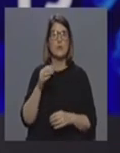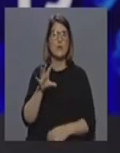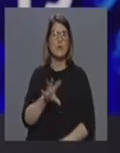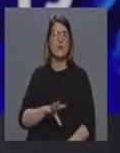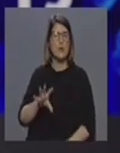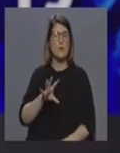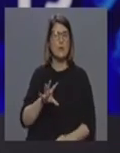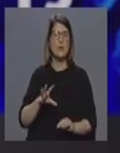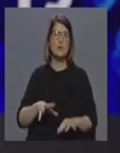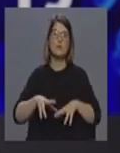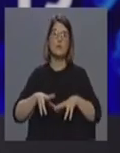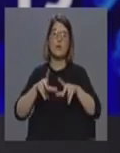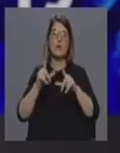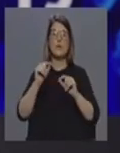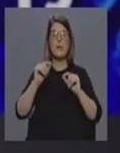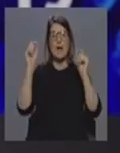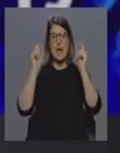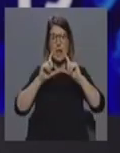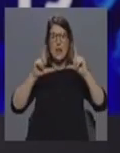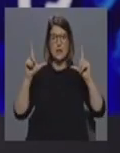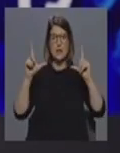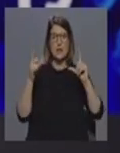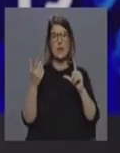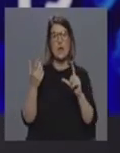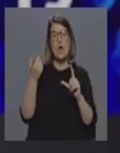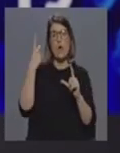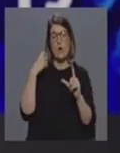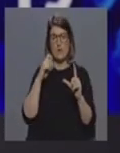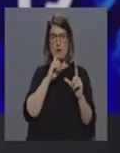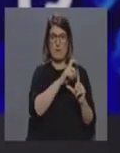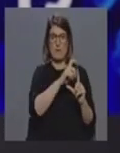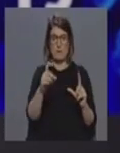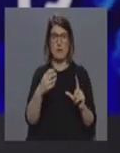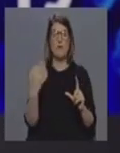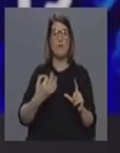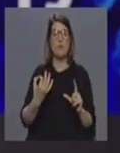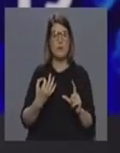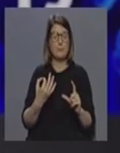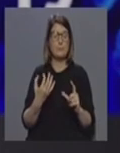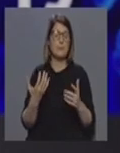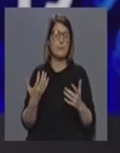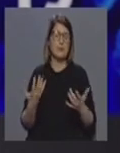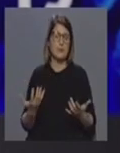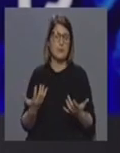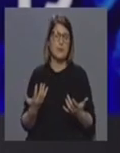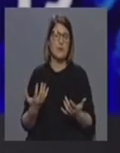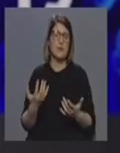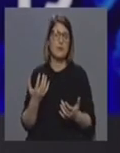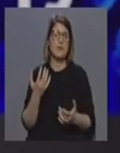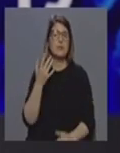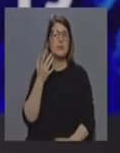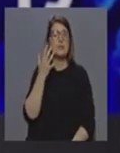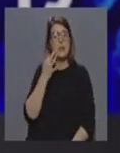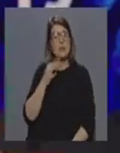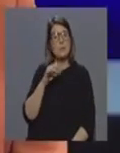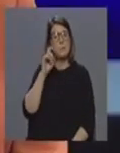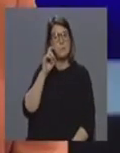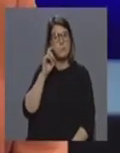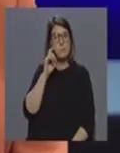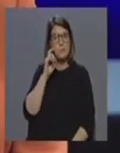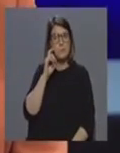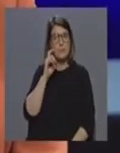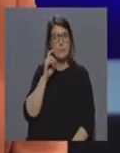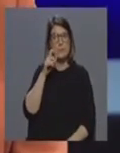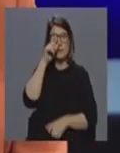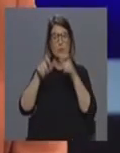preparação do estado de alerta, como ontem foi anunciado, de maneira que, no entanto, asseguremos da melhor forma possível e com os recursos necessários também a segurança